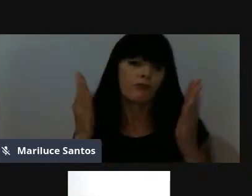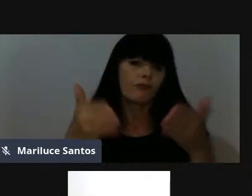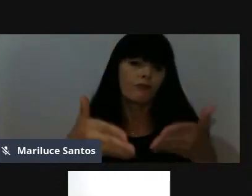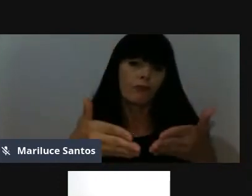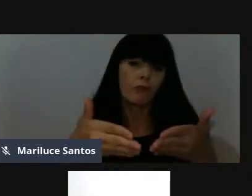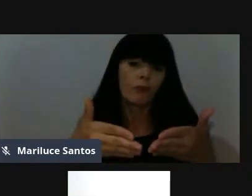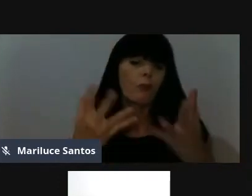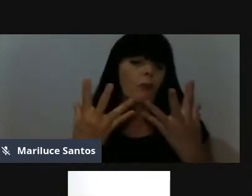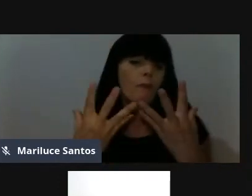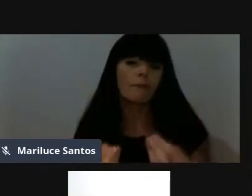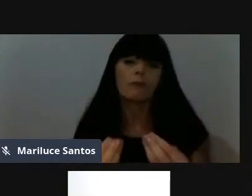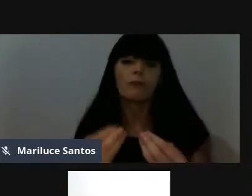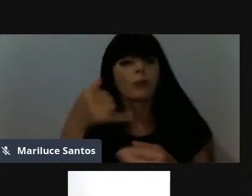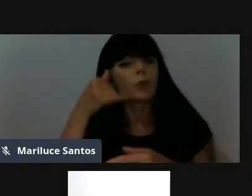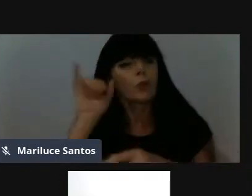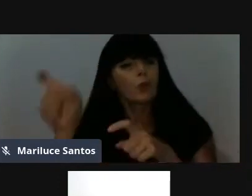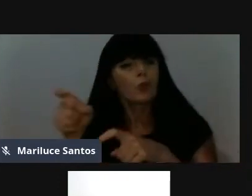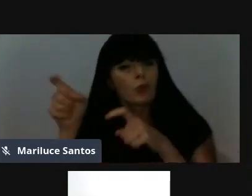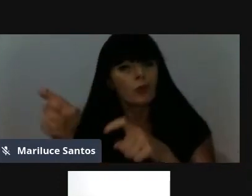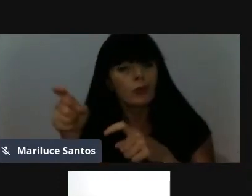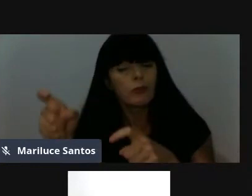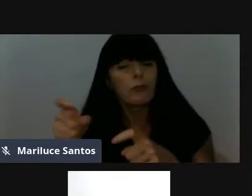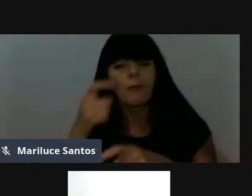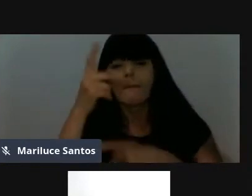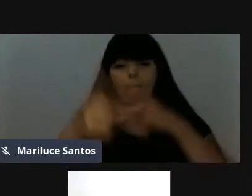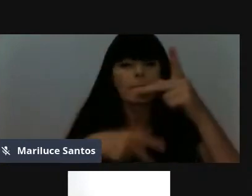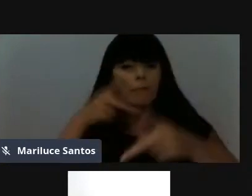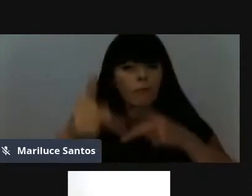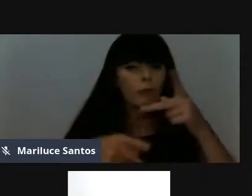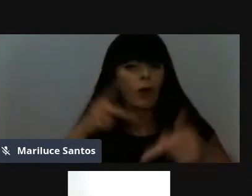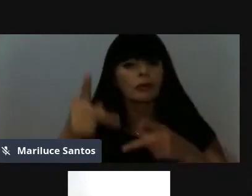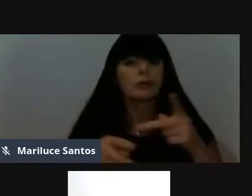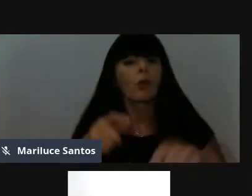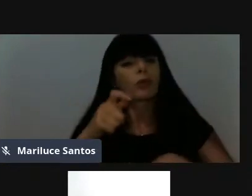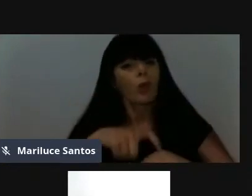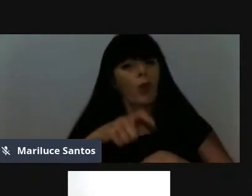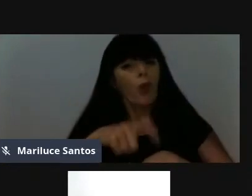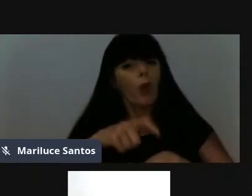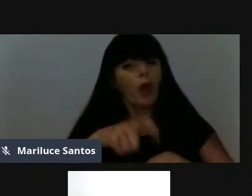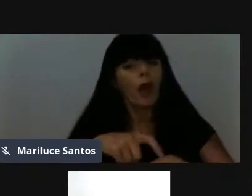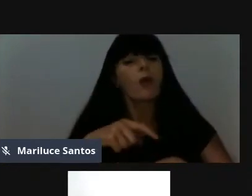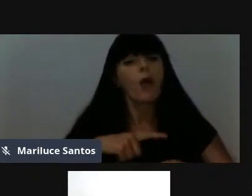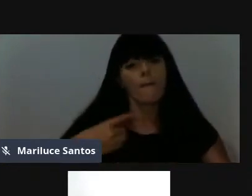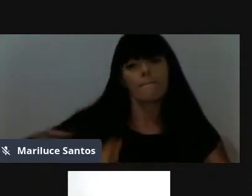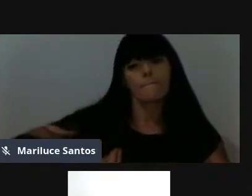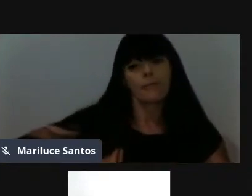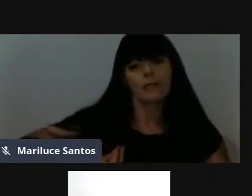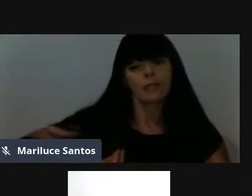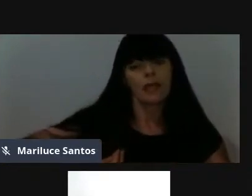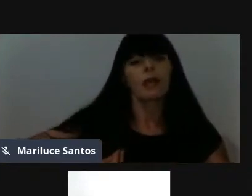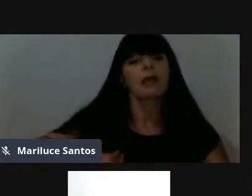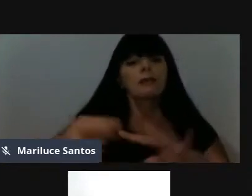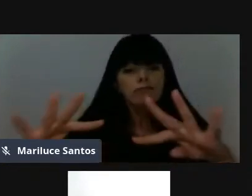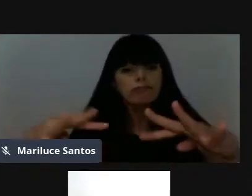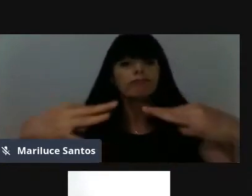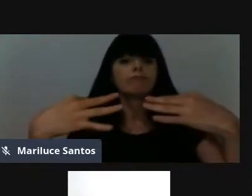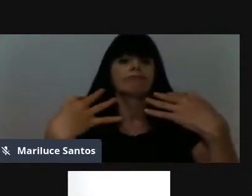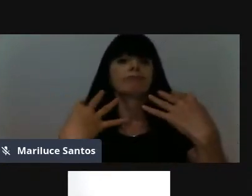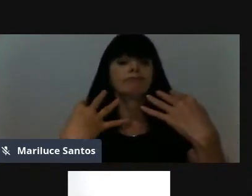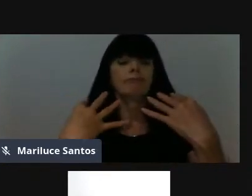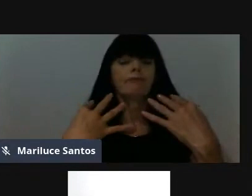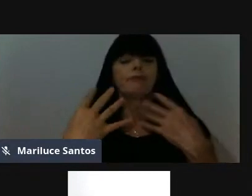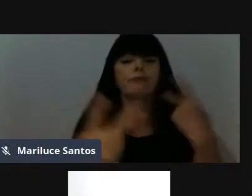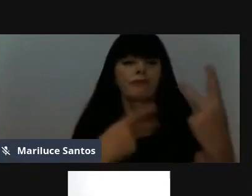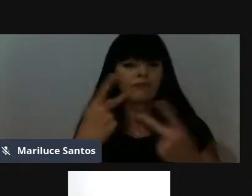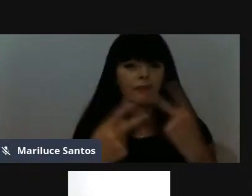rural, eu foco muito em atender o nosso povo diariamente na câmara, eu tenho um horário que eu estou lá, ouvindo as demandas e as reivindicações